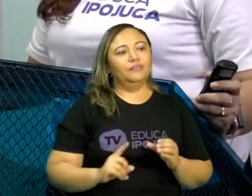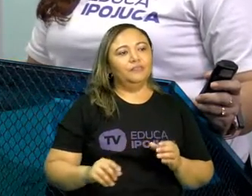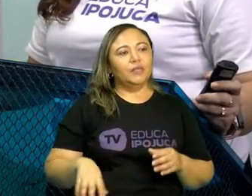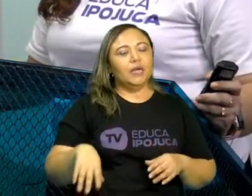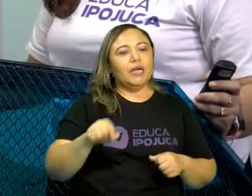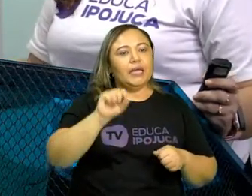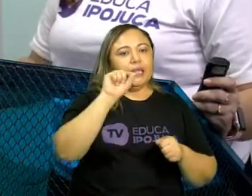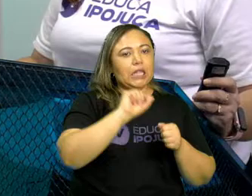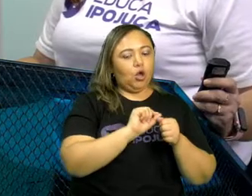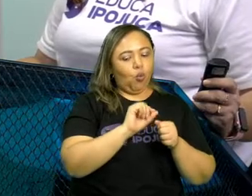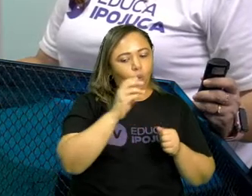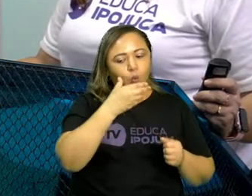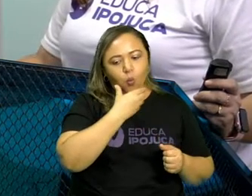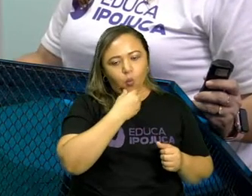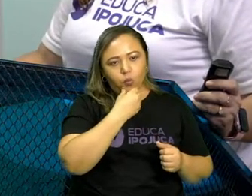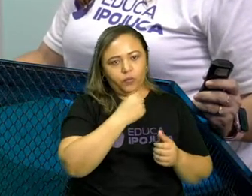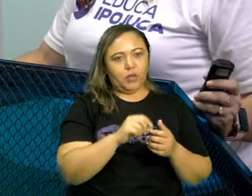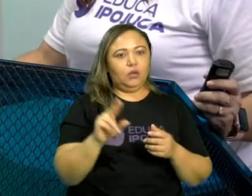resultado da sua pesquisa.